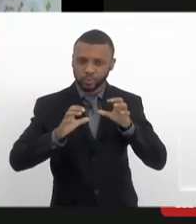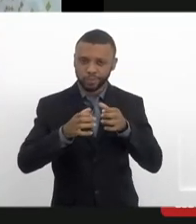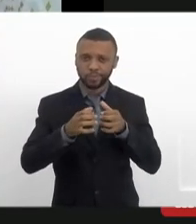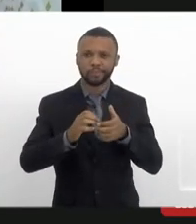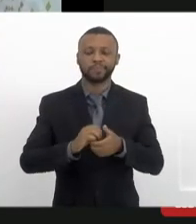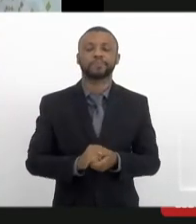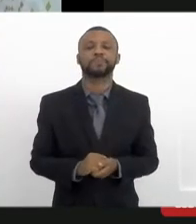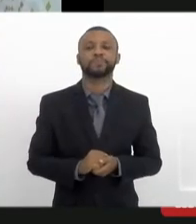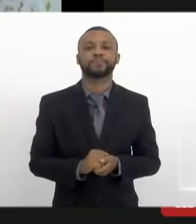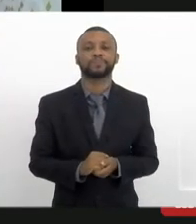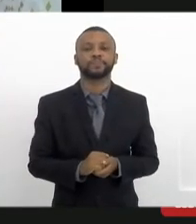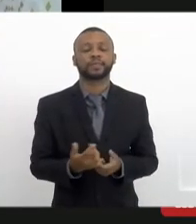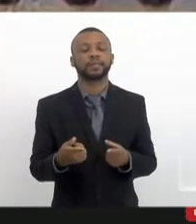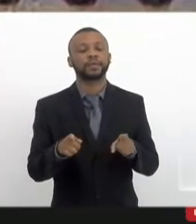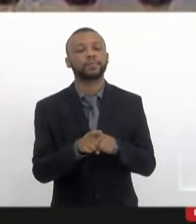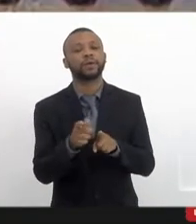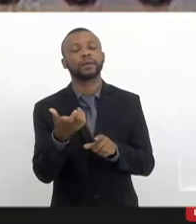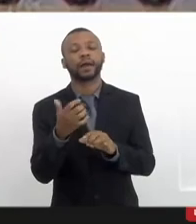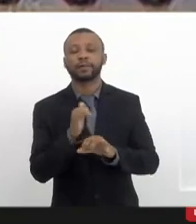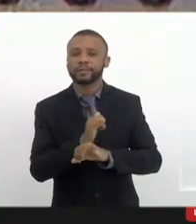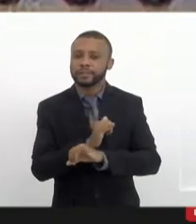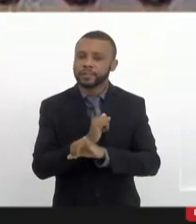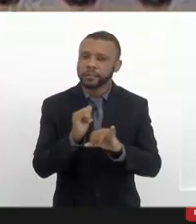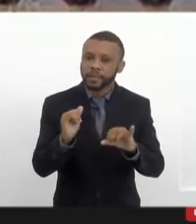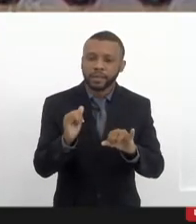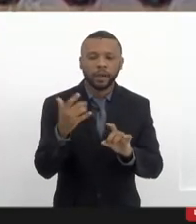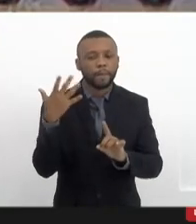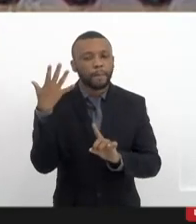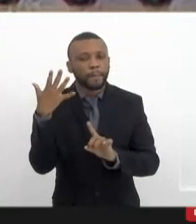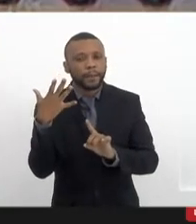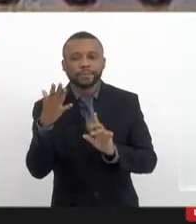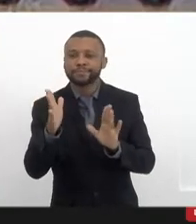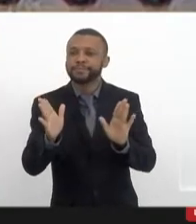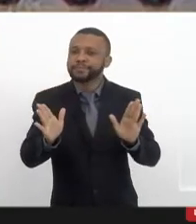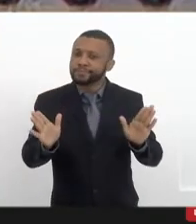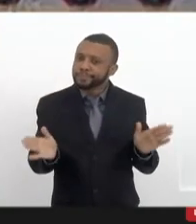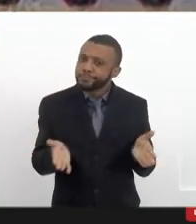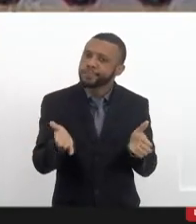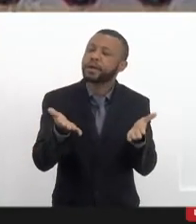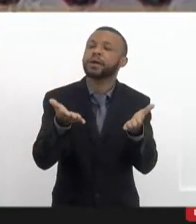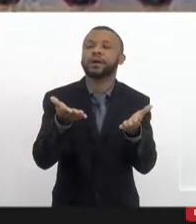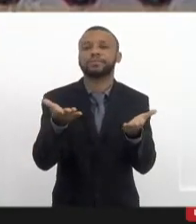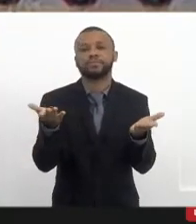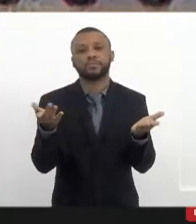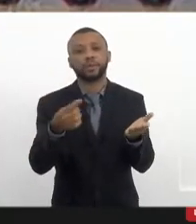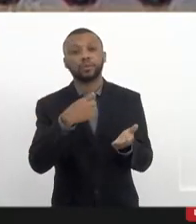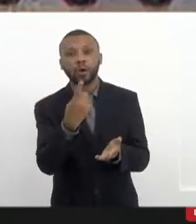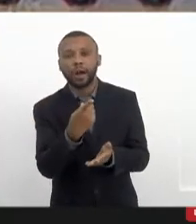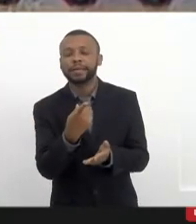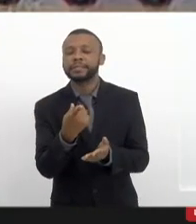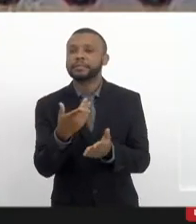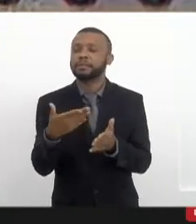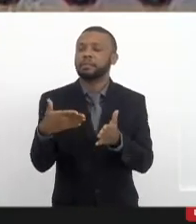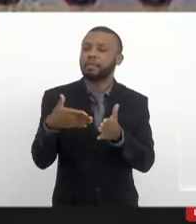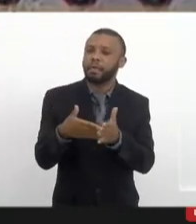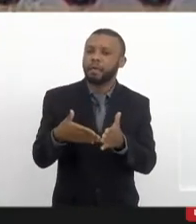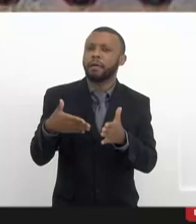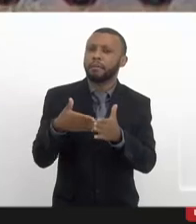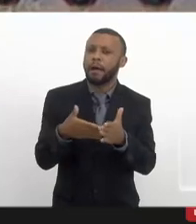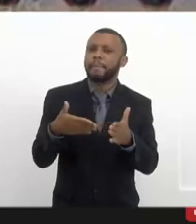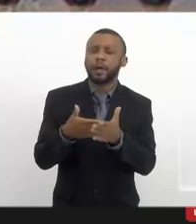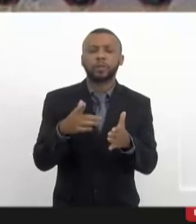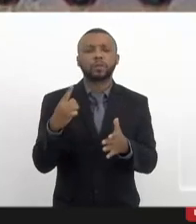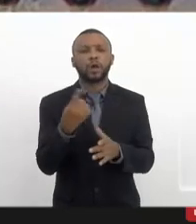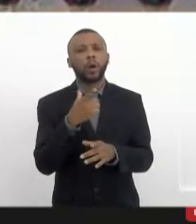deixar aqui também uma palavra de ânimo. Nós, apesar de tudo, avançamos. Que a gente se